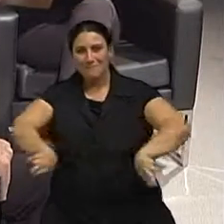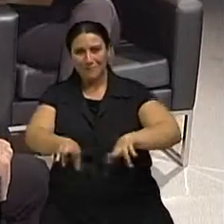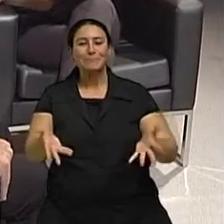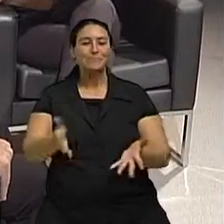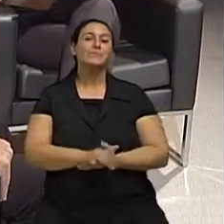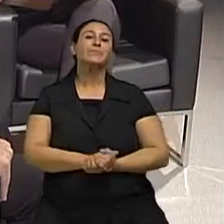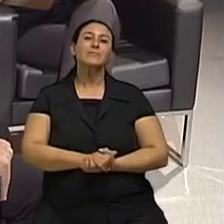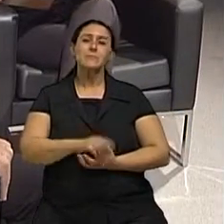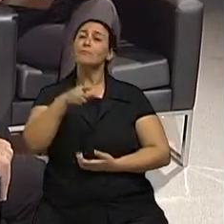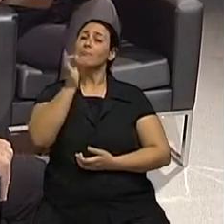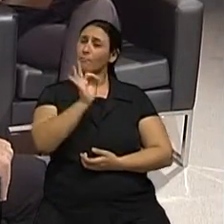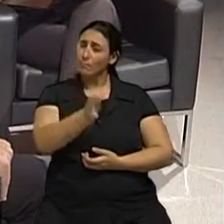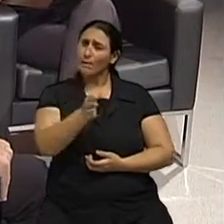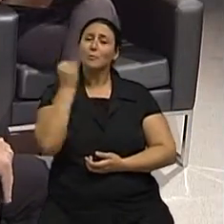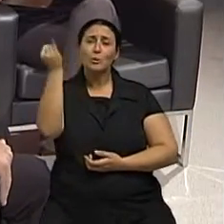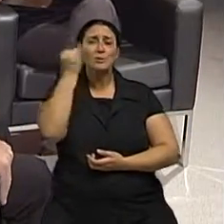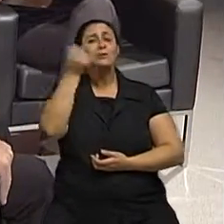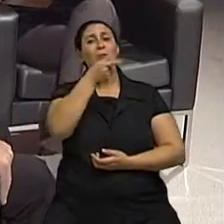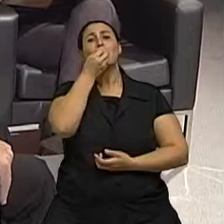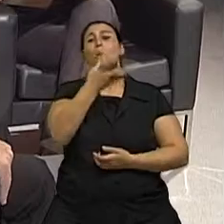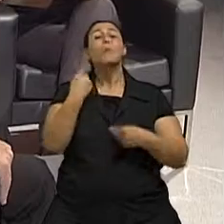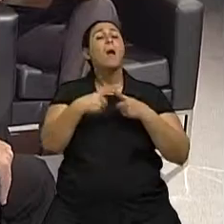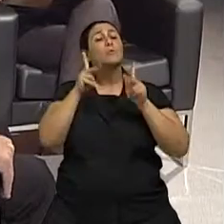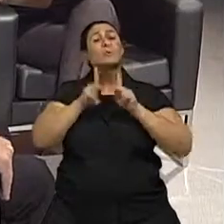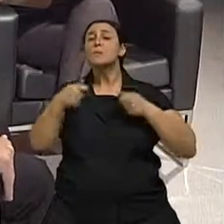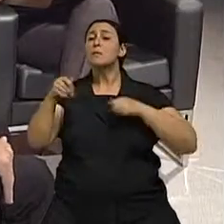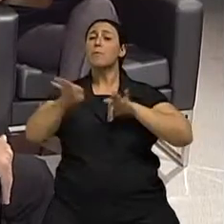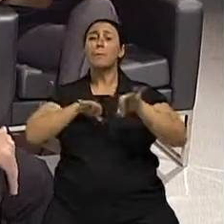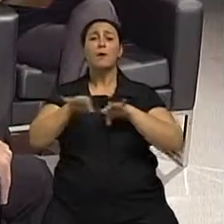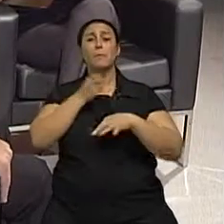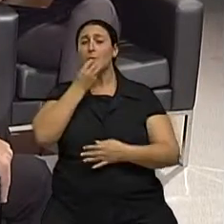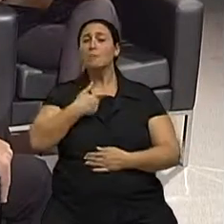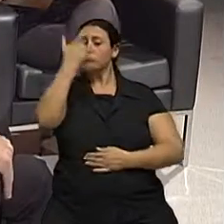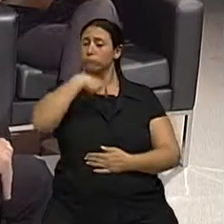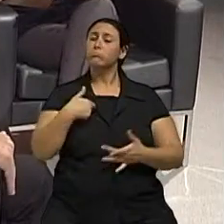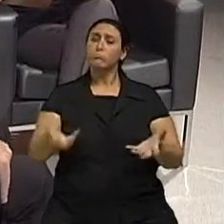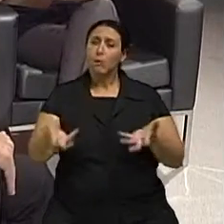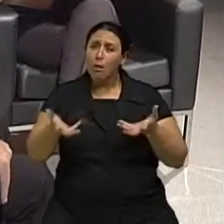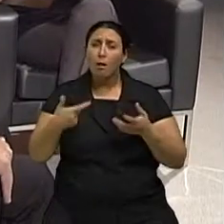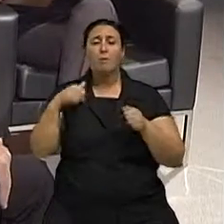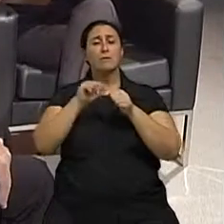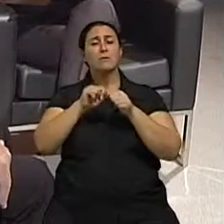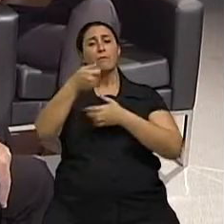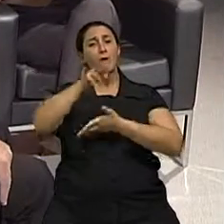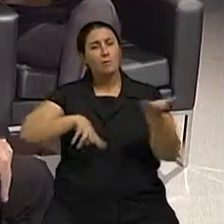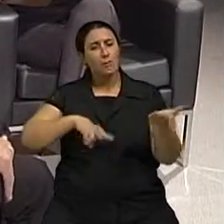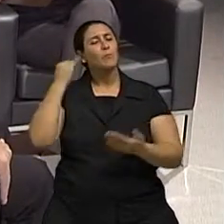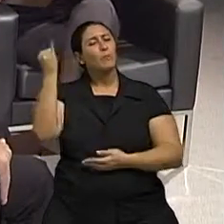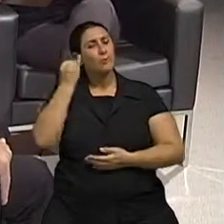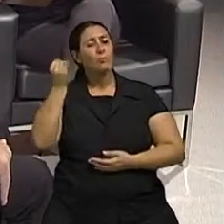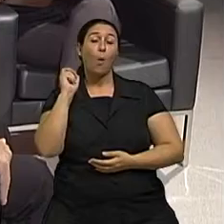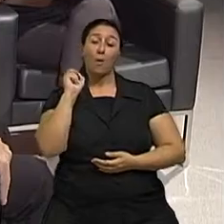é que tem remédio, né doutor? É só a pessoa se preparar bem, saber o que ela quer, passar pela avaliação toda. Ok,